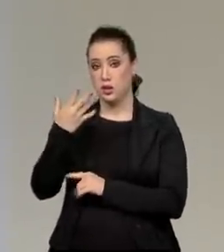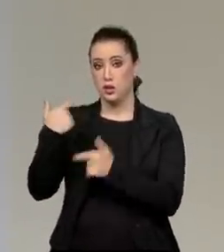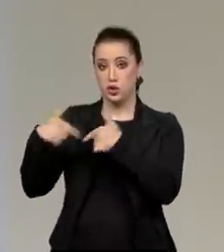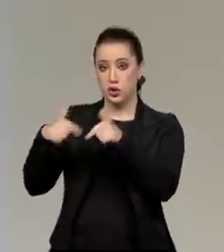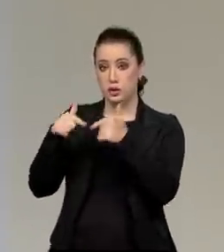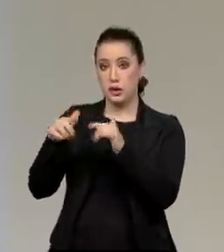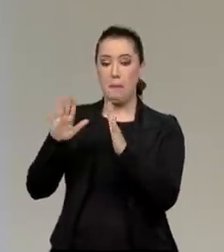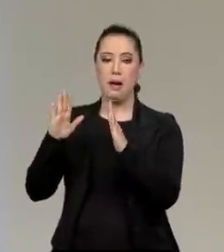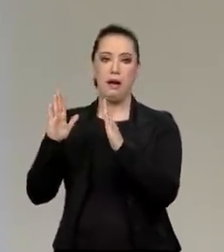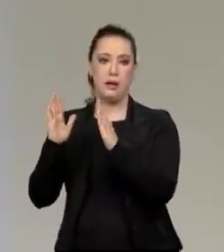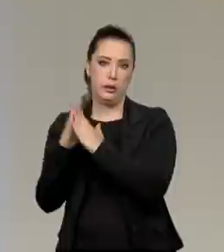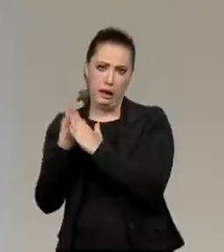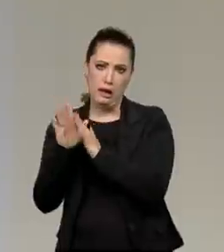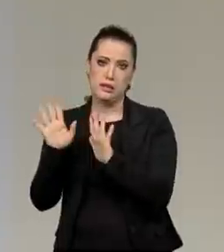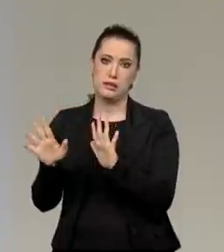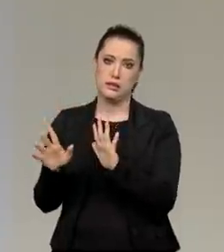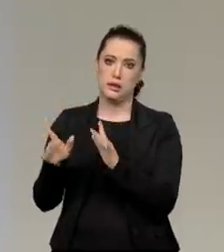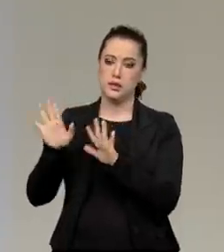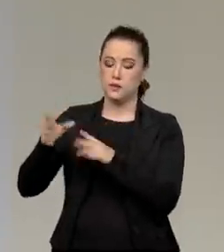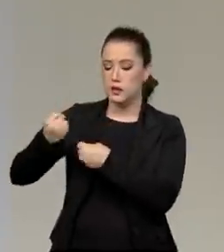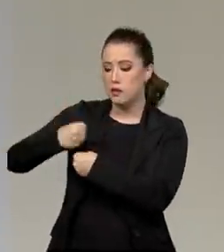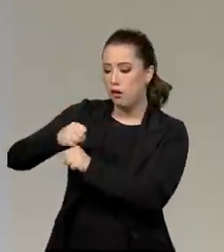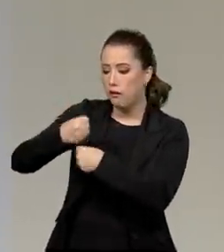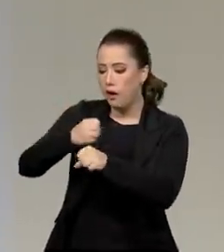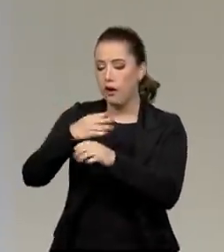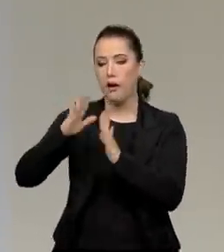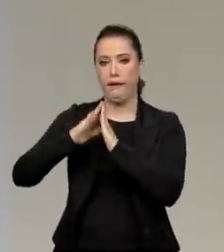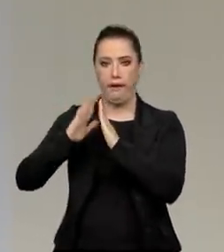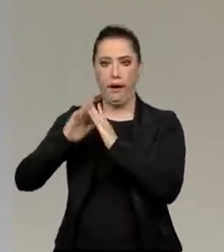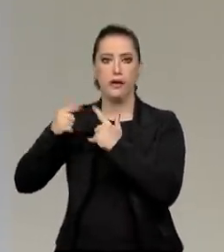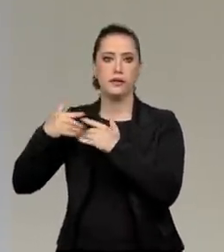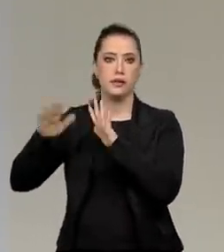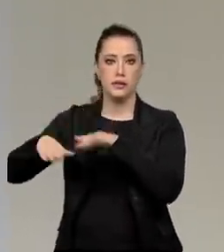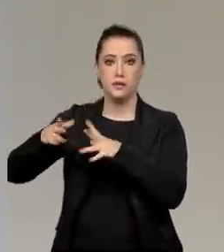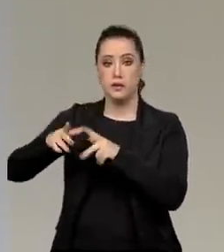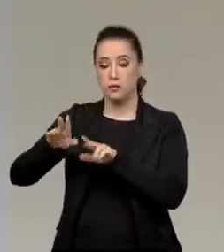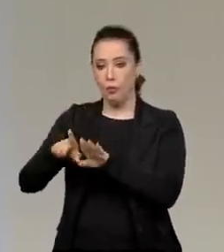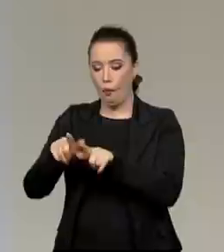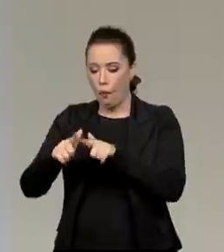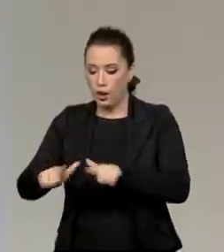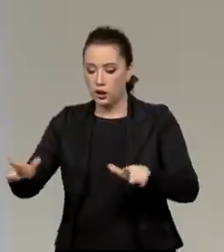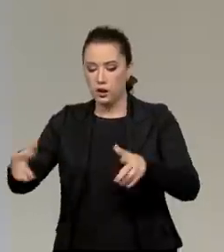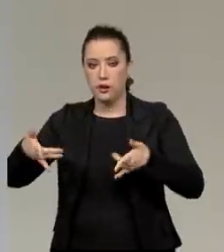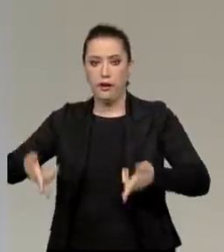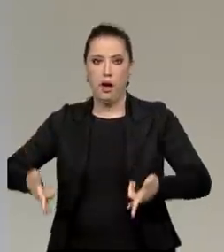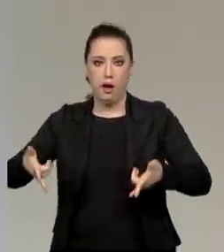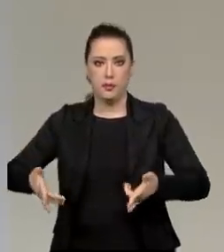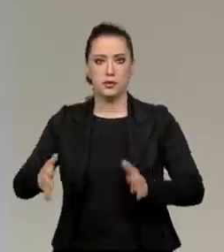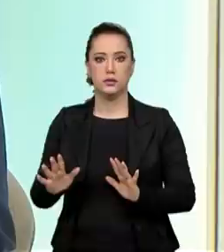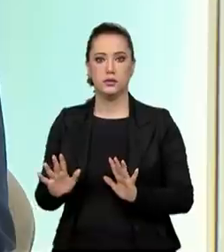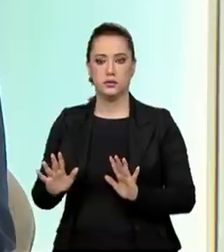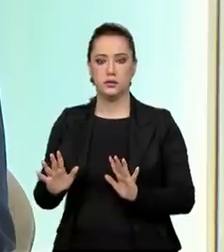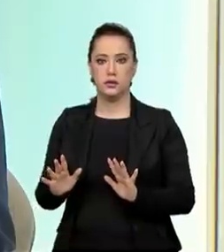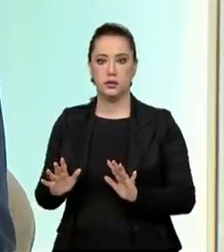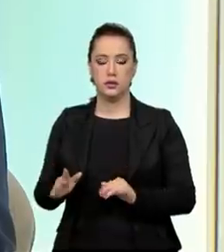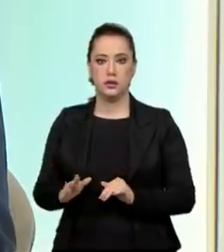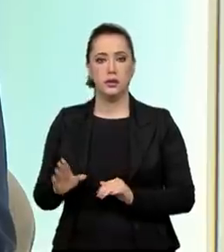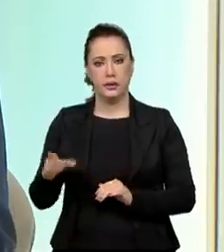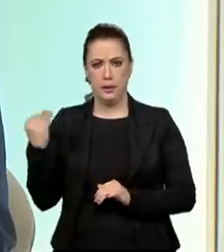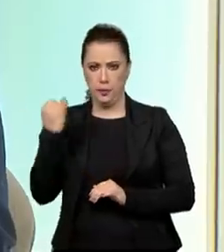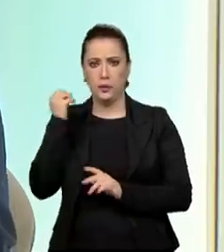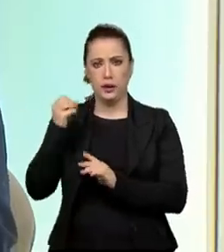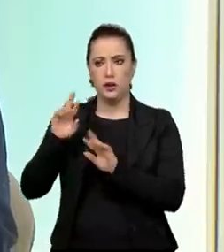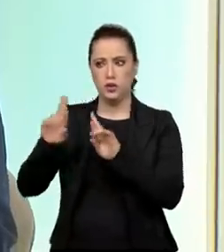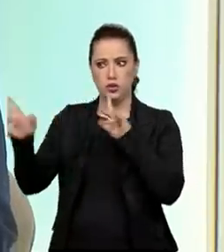querem ensinar, preciso lavar uma louça, arrumar a minha cama. Isso não é considerado trabalho infantil, até importante, né? Muito importante essa pergunta, Castilha. Olha